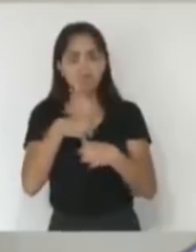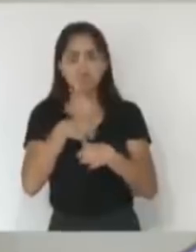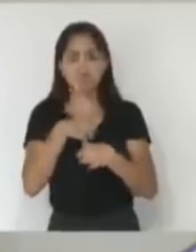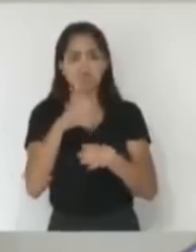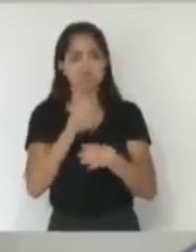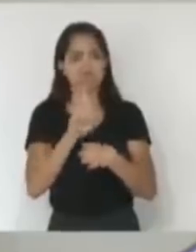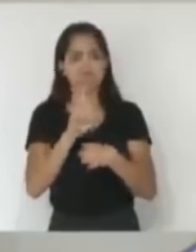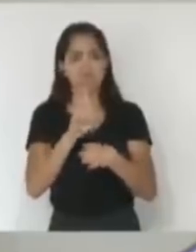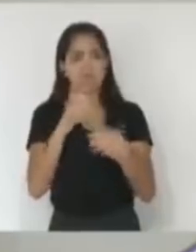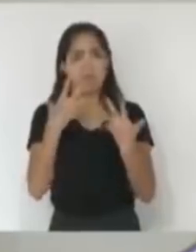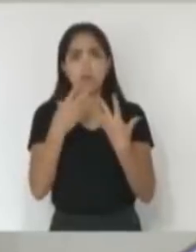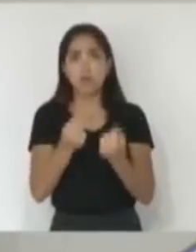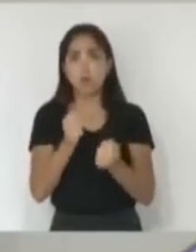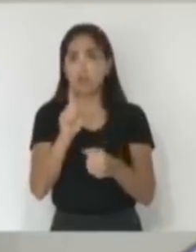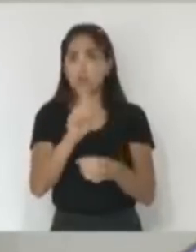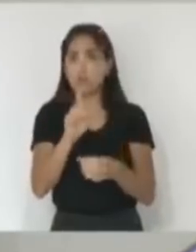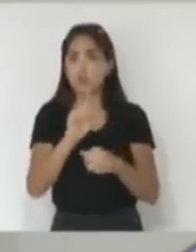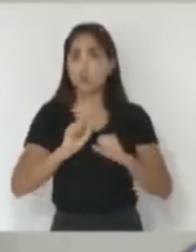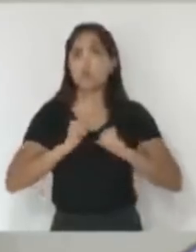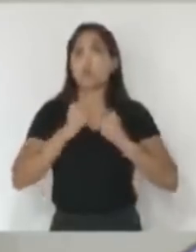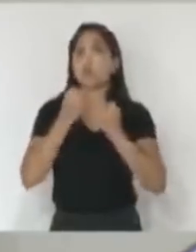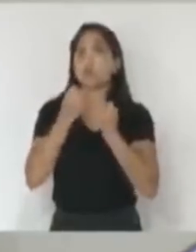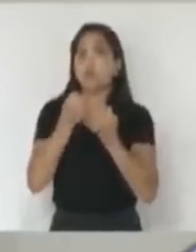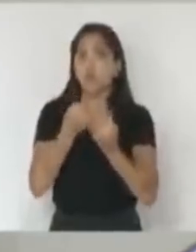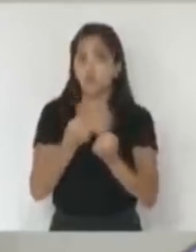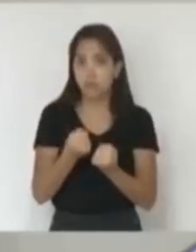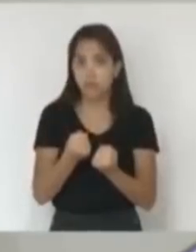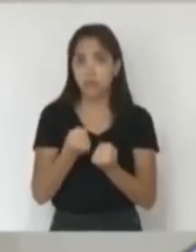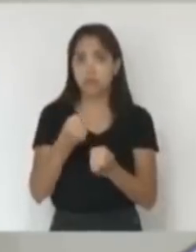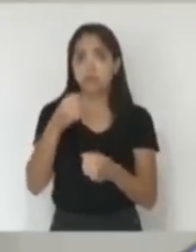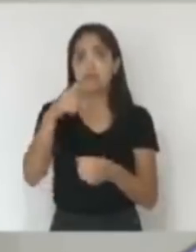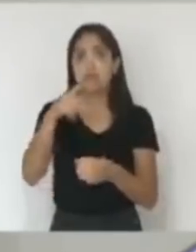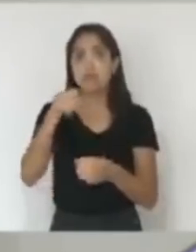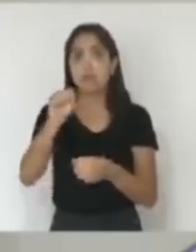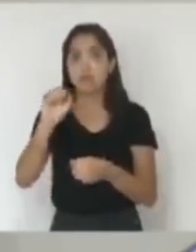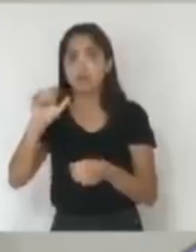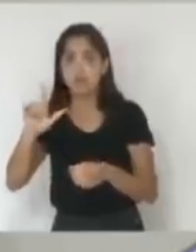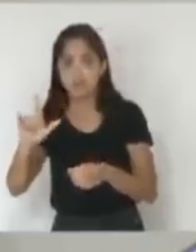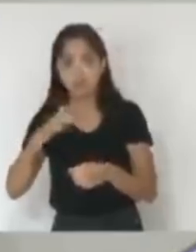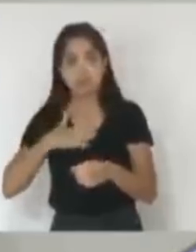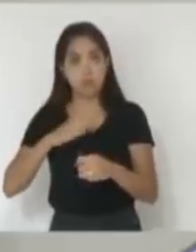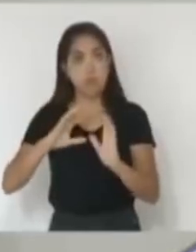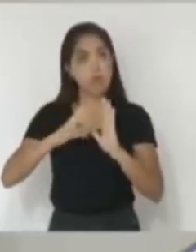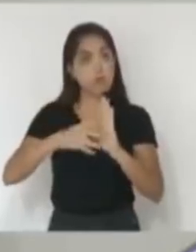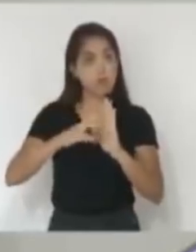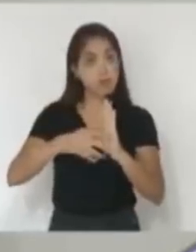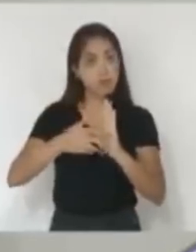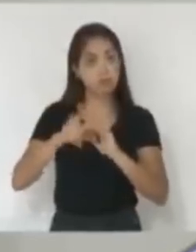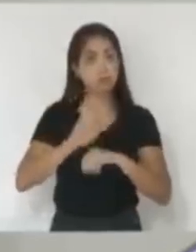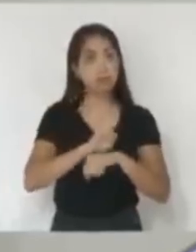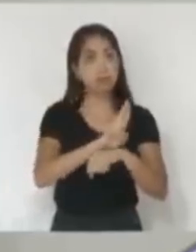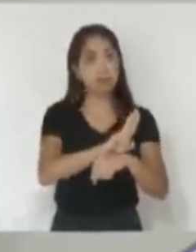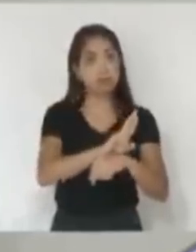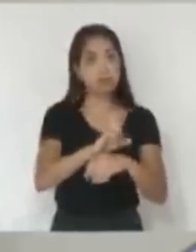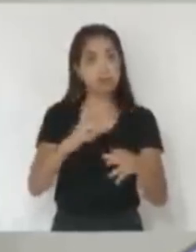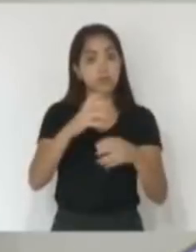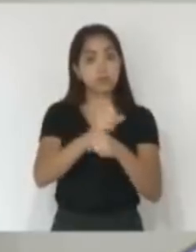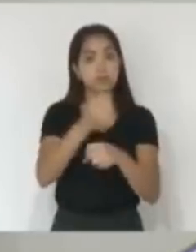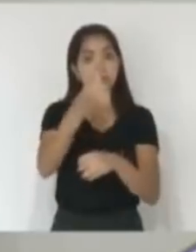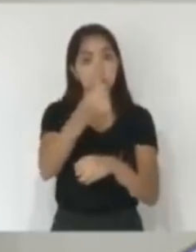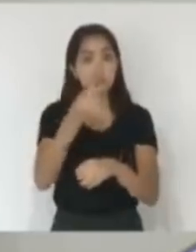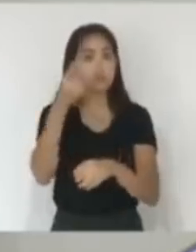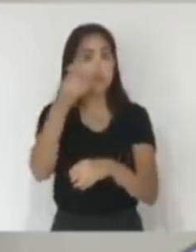matéria e venho defender não apenas os conservadores do PSL, meu partido, aqui representado por seis deputados novatos,